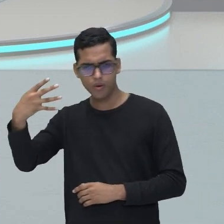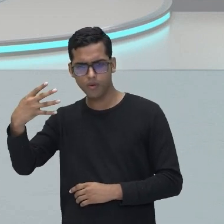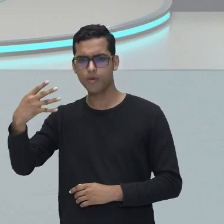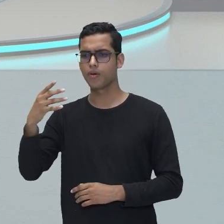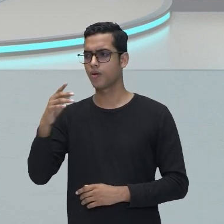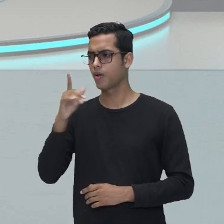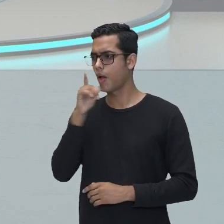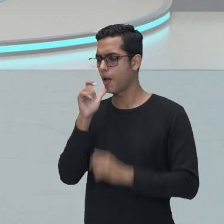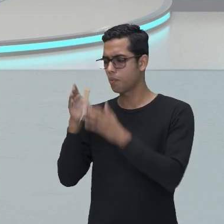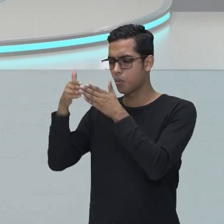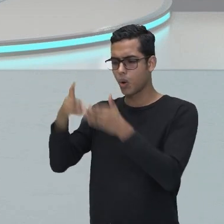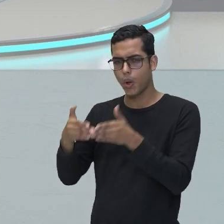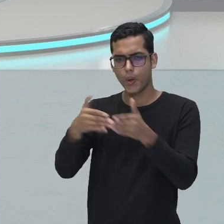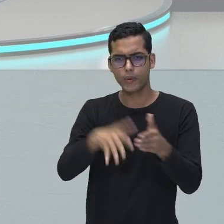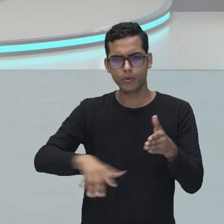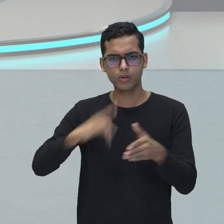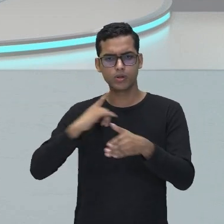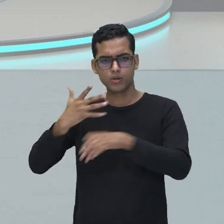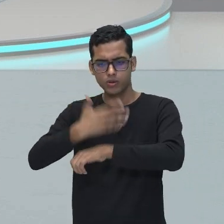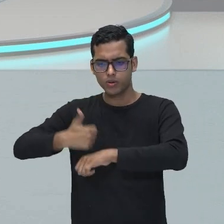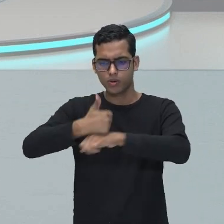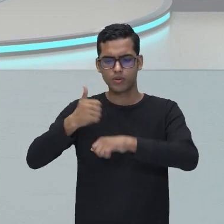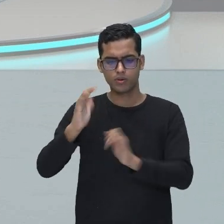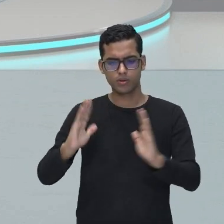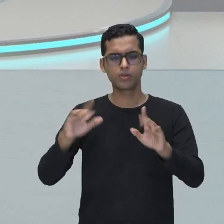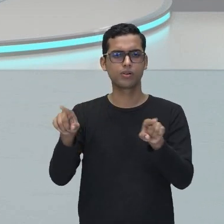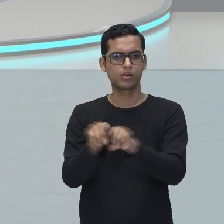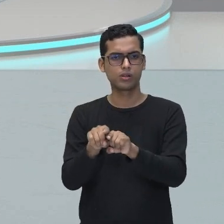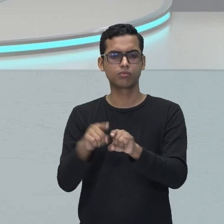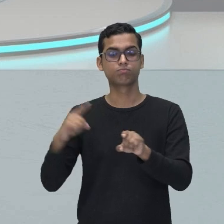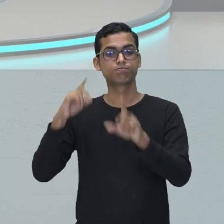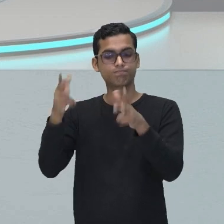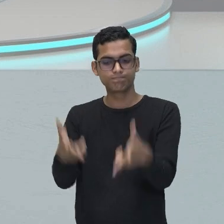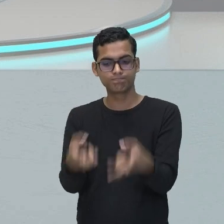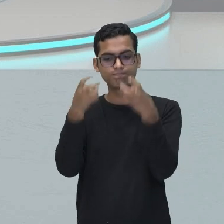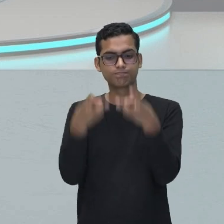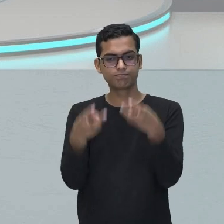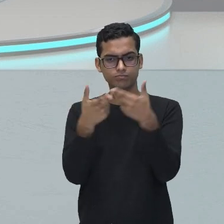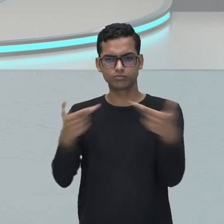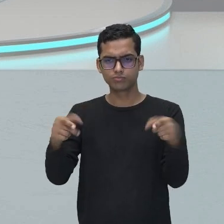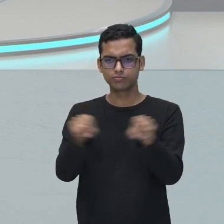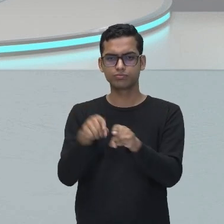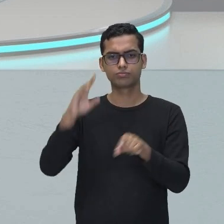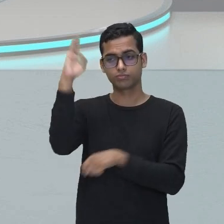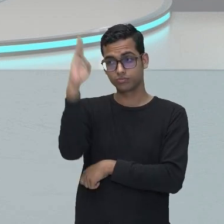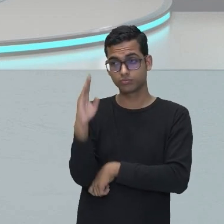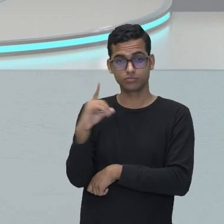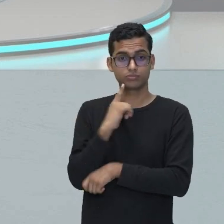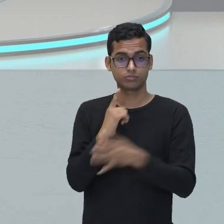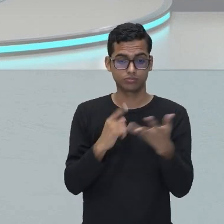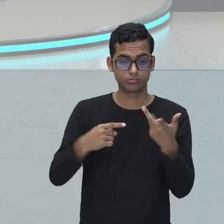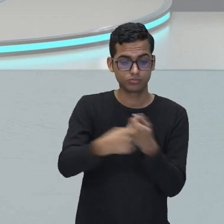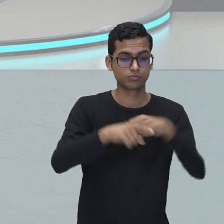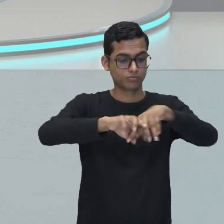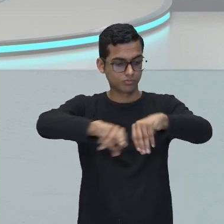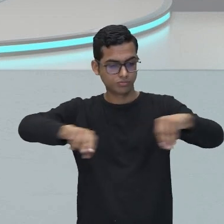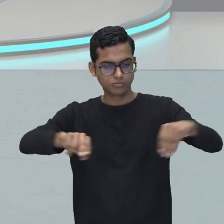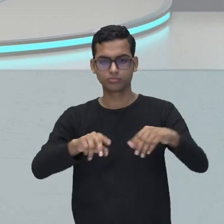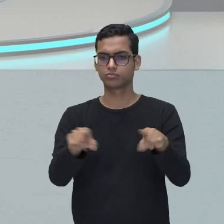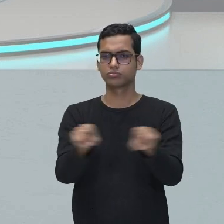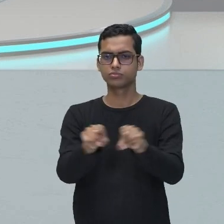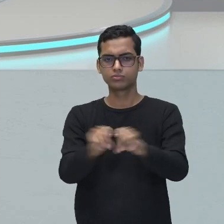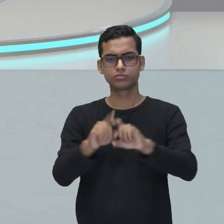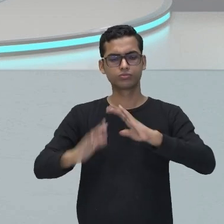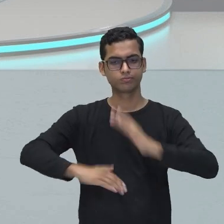efervescência de explorar tudo o que o Brasil tinha de potencial, de riquezas. Então, houve esse